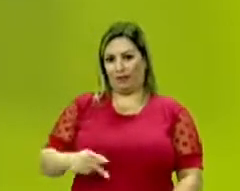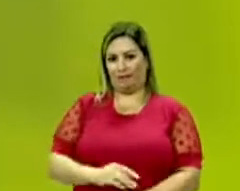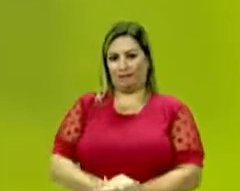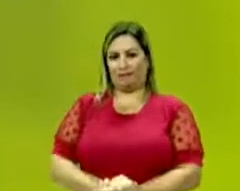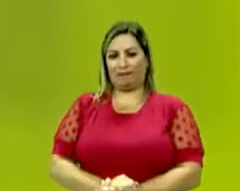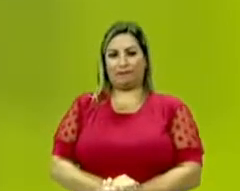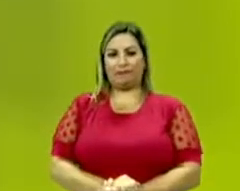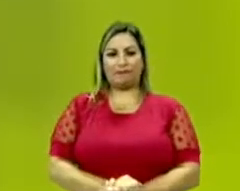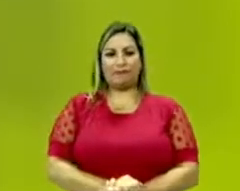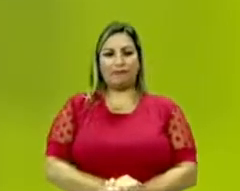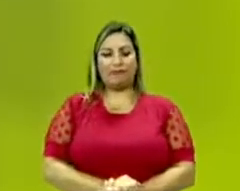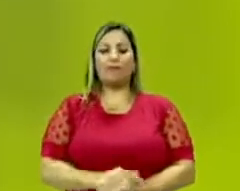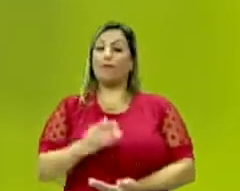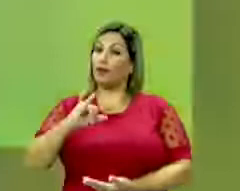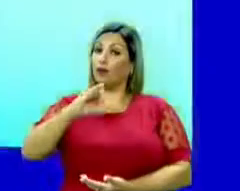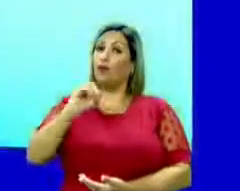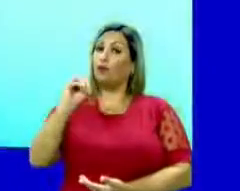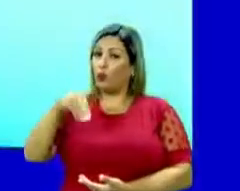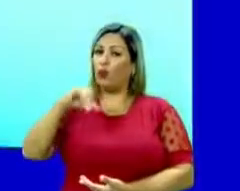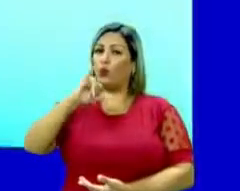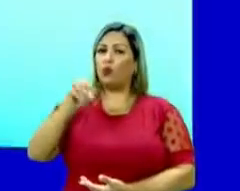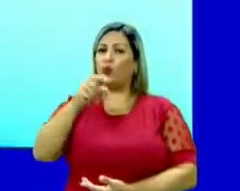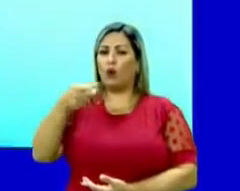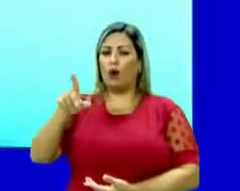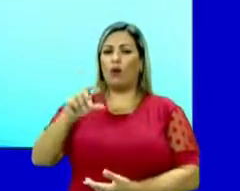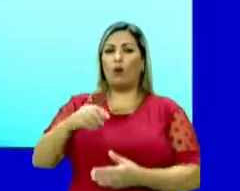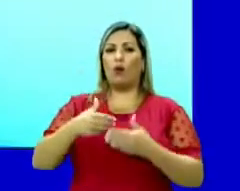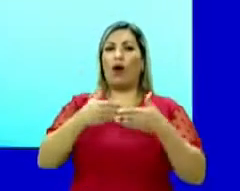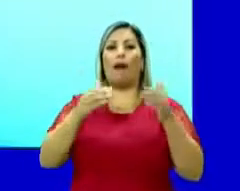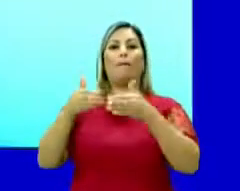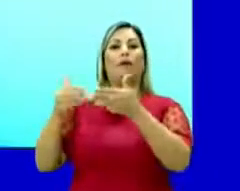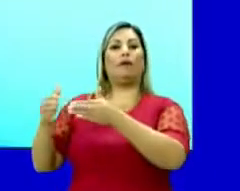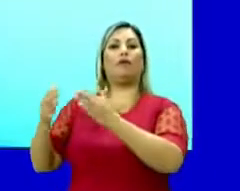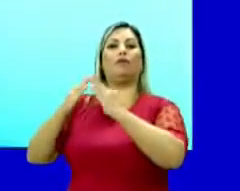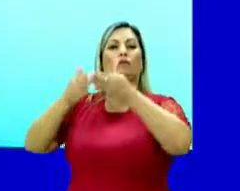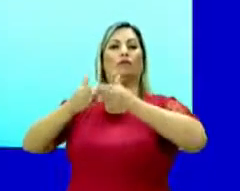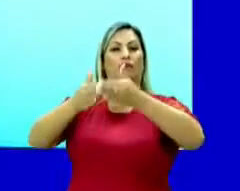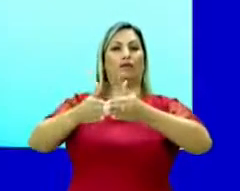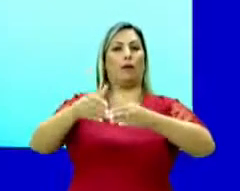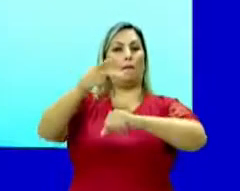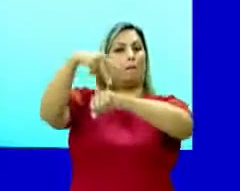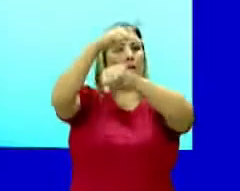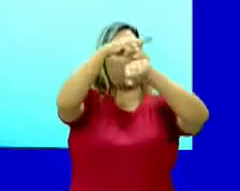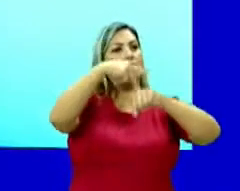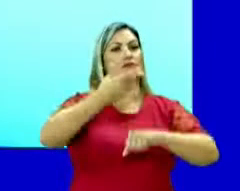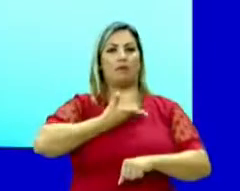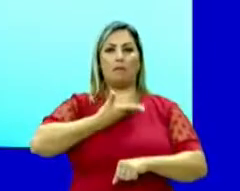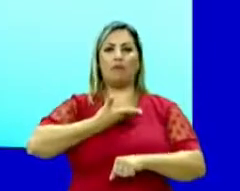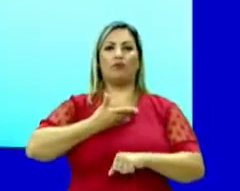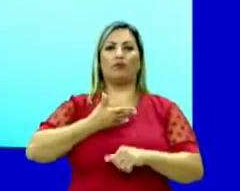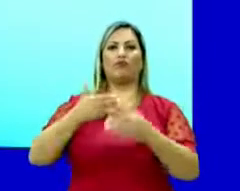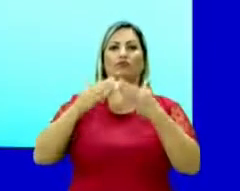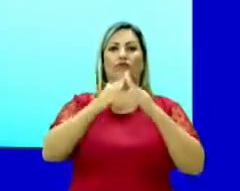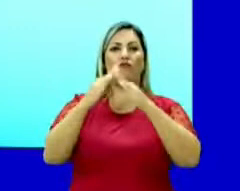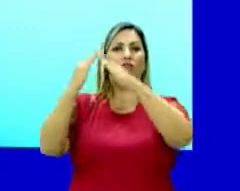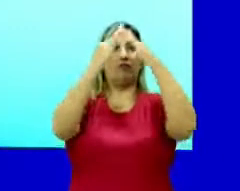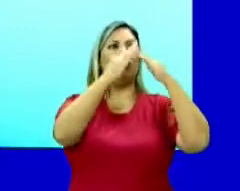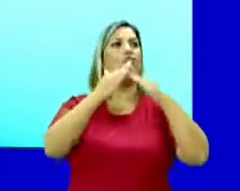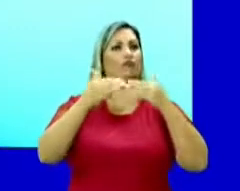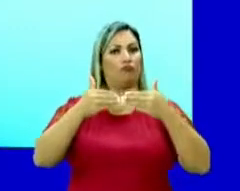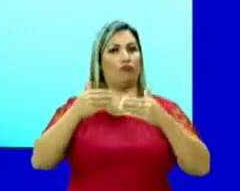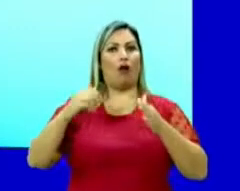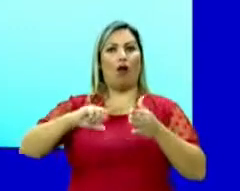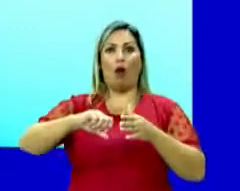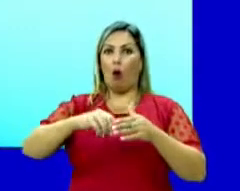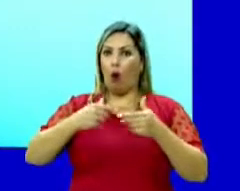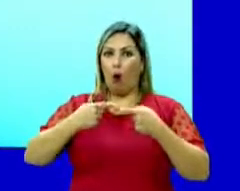Dom João tomou a decisão, por exemplo, de abrir os portos do Brasil às nações amigas, flexibilizando e até mesmo rompendo o